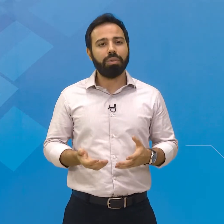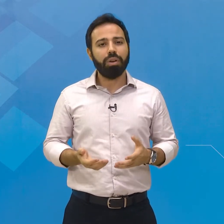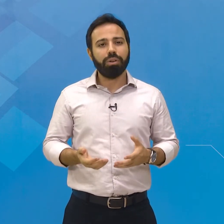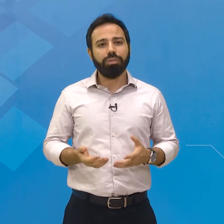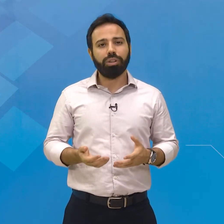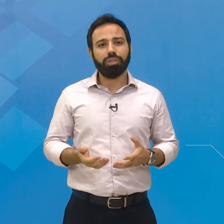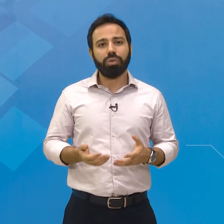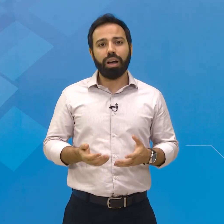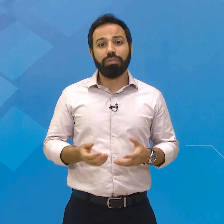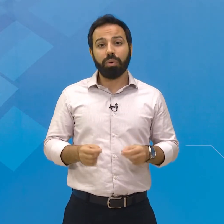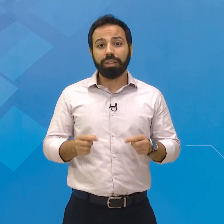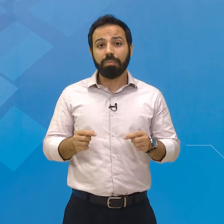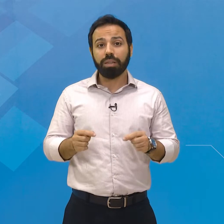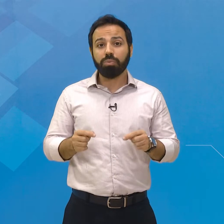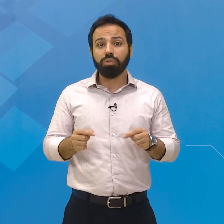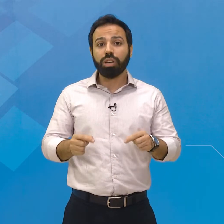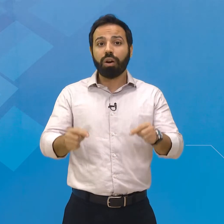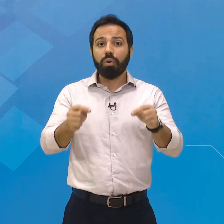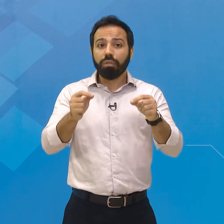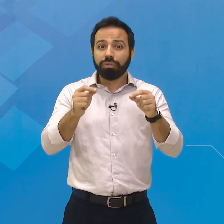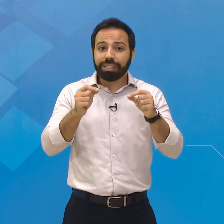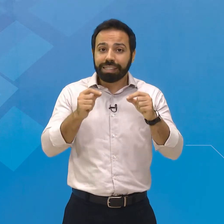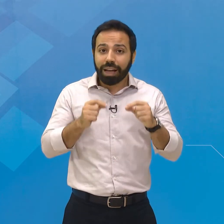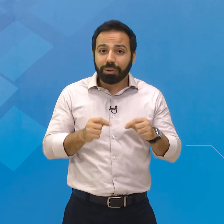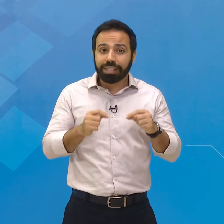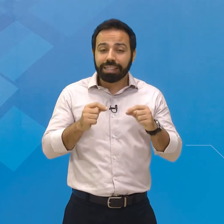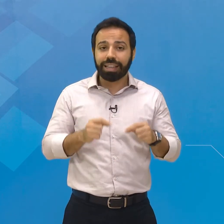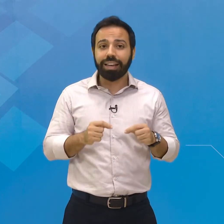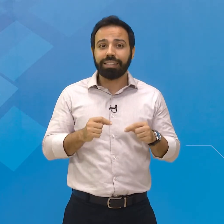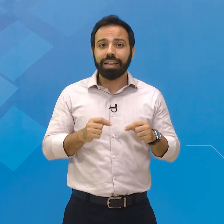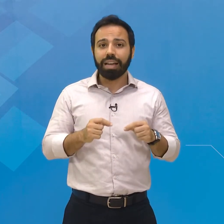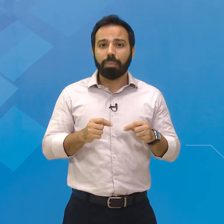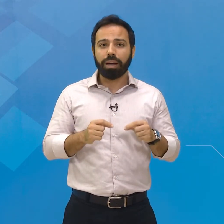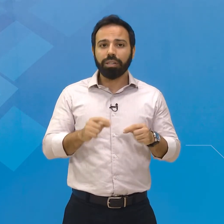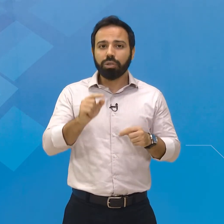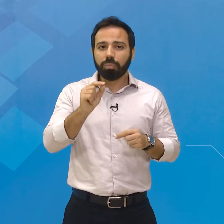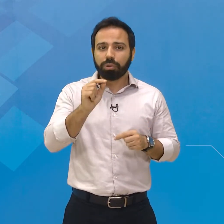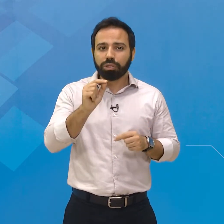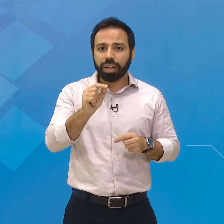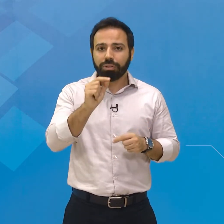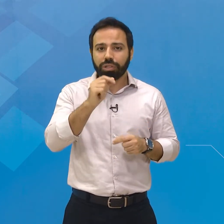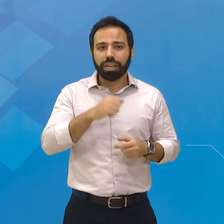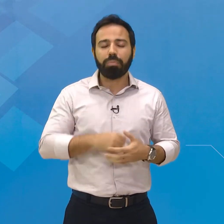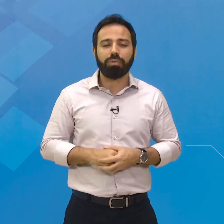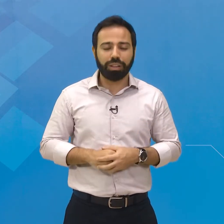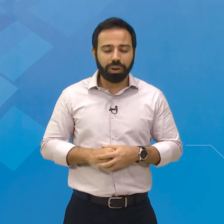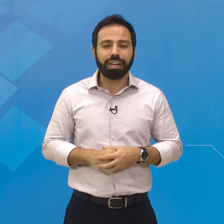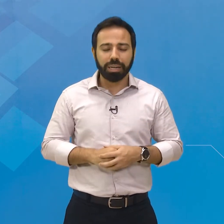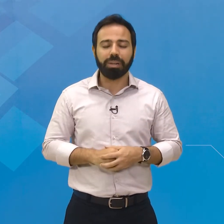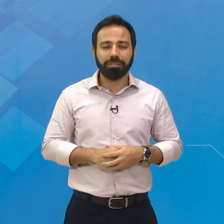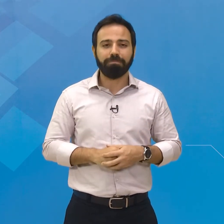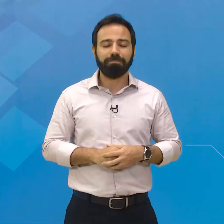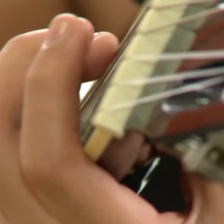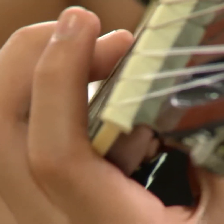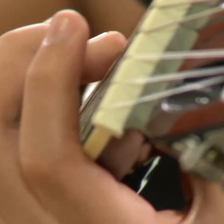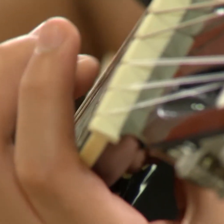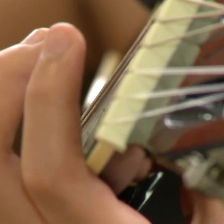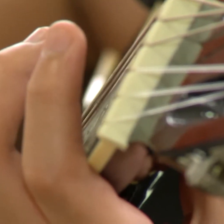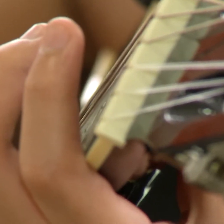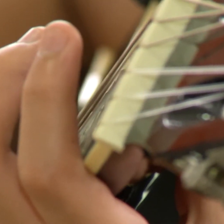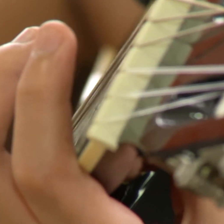esse trabalho o Dia de Doar virou até mesmo um dia oficial da cidade a partir de um projeto de lei aprovado na Câmara.